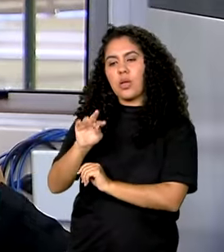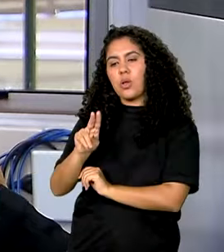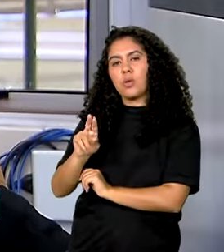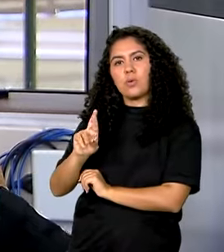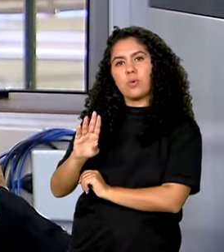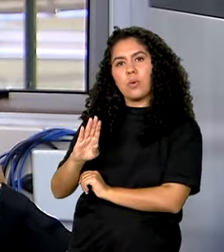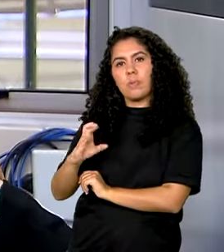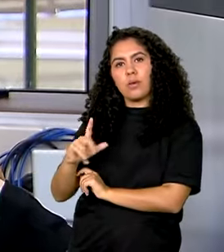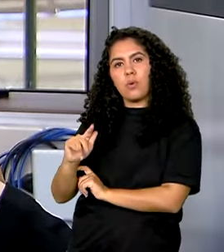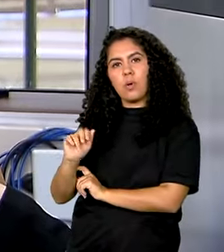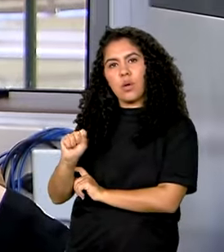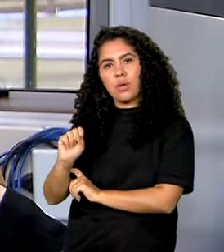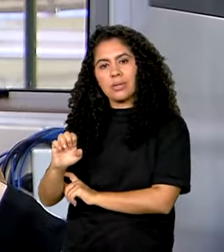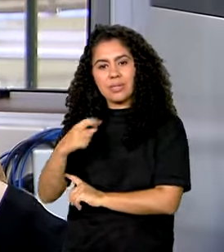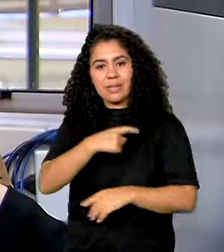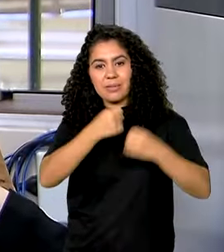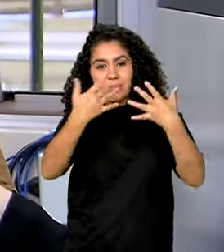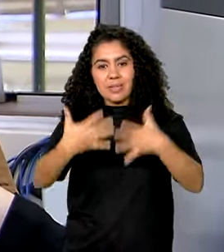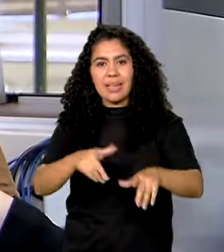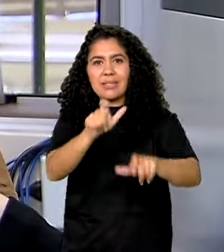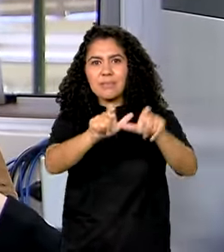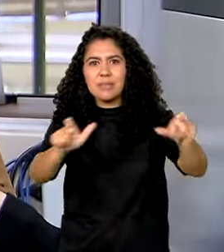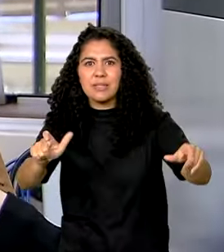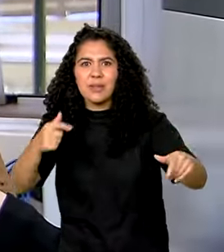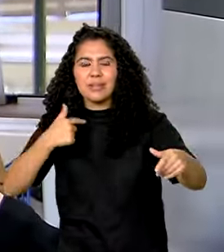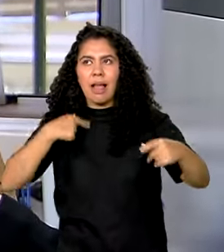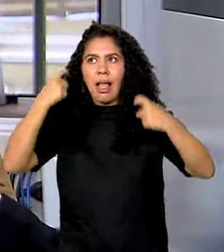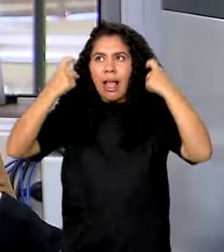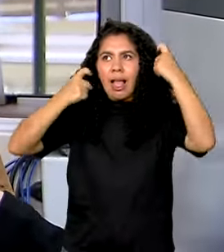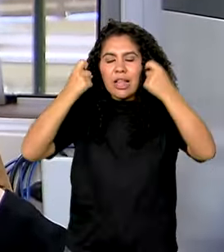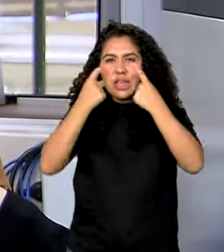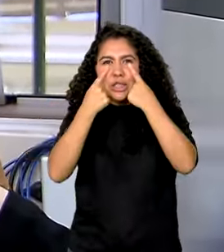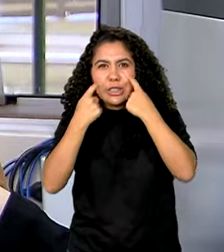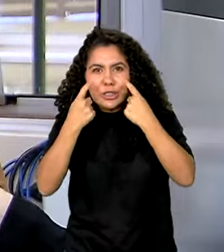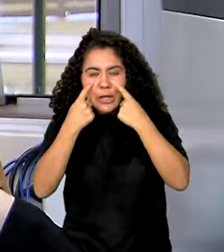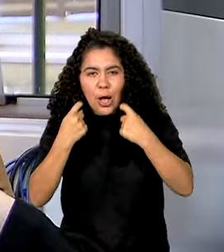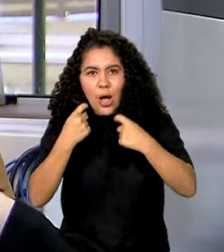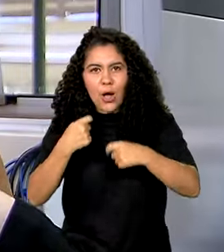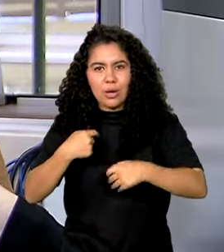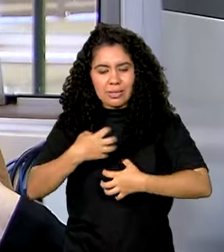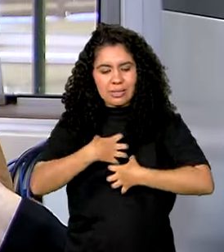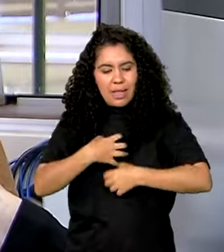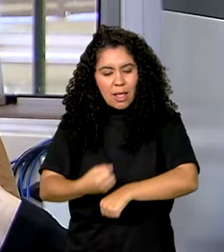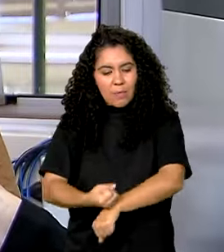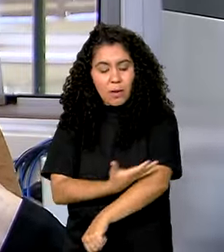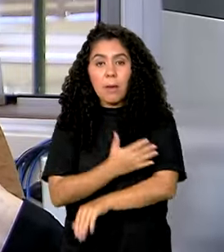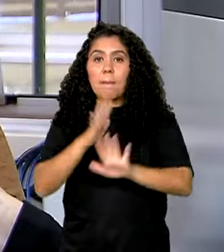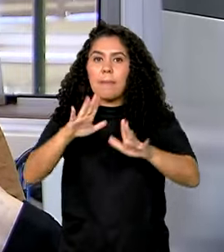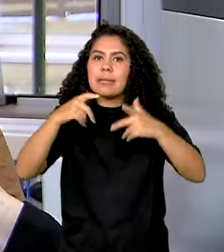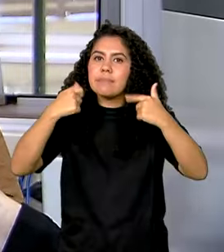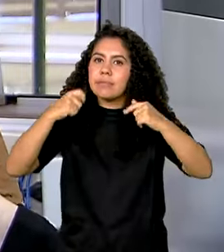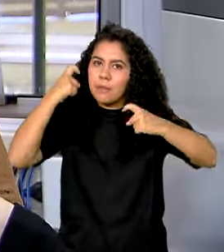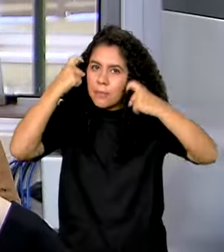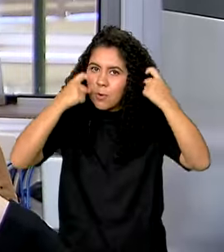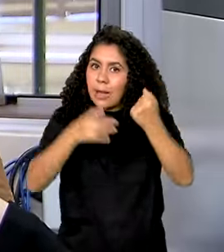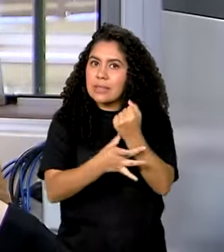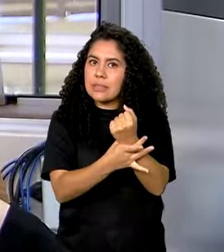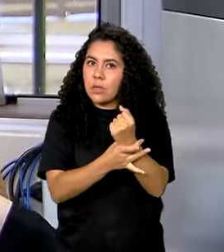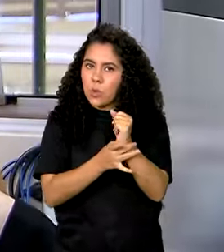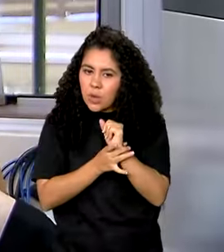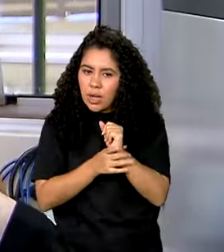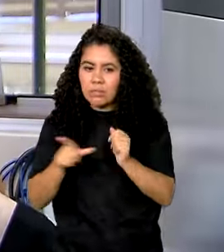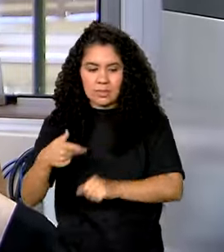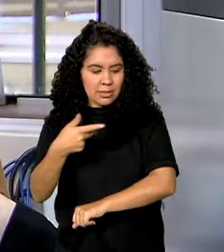pensam na questão do choro, na questão emocional, mas a gente tem que pensar primeiramente na questão da segurança do bebê. Então, já saindo